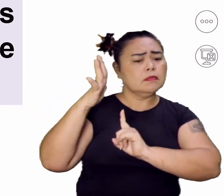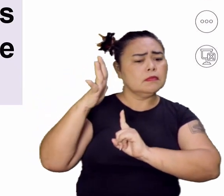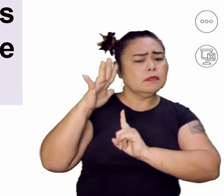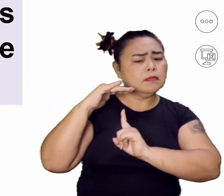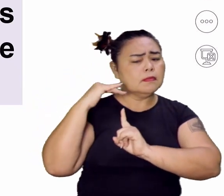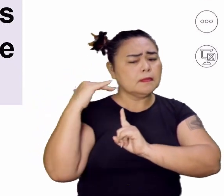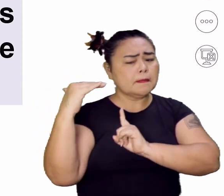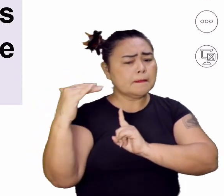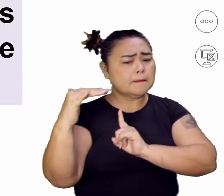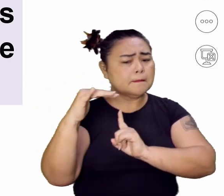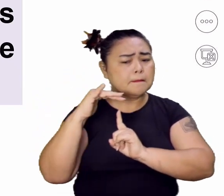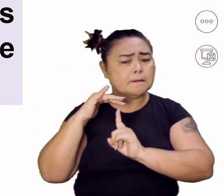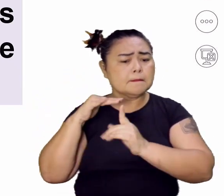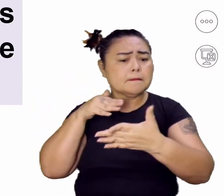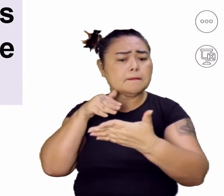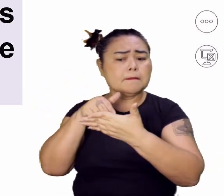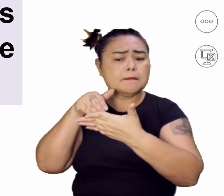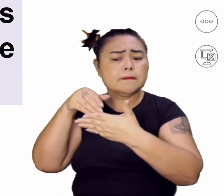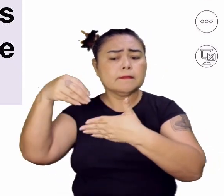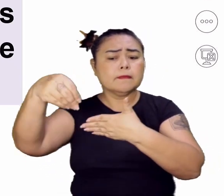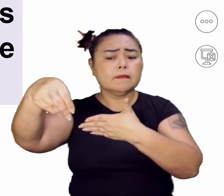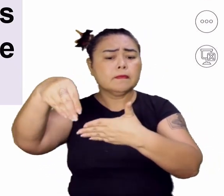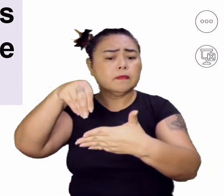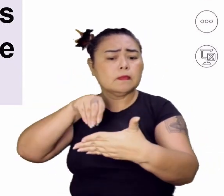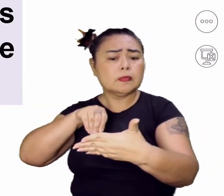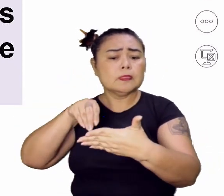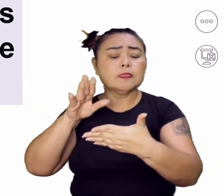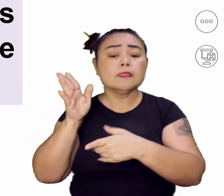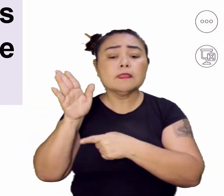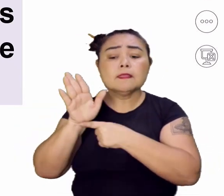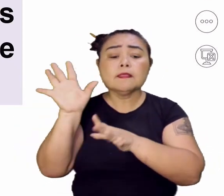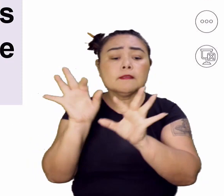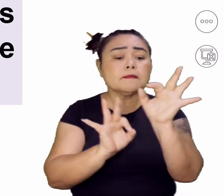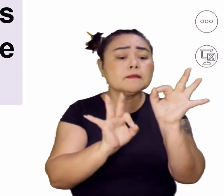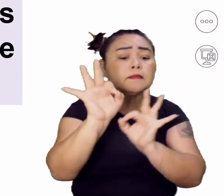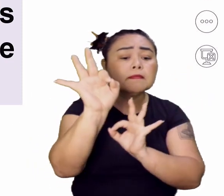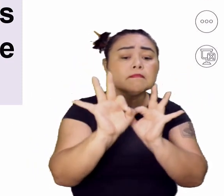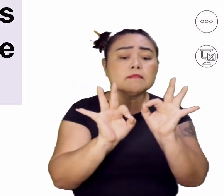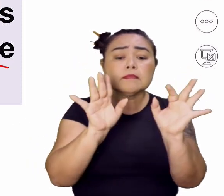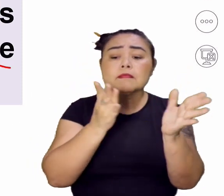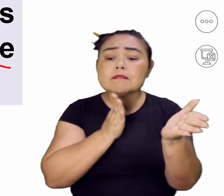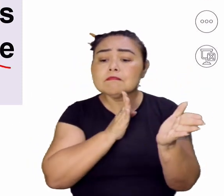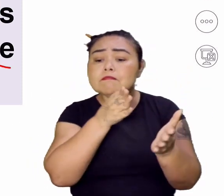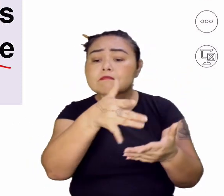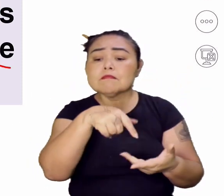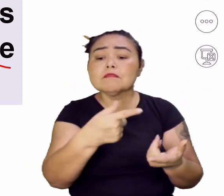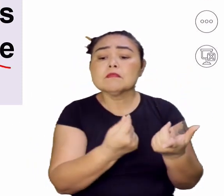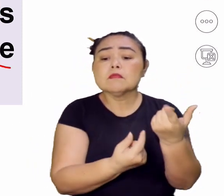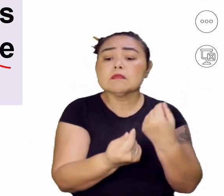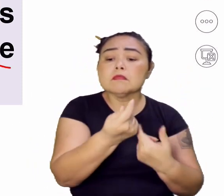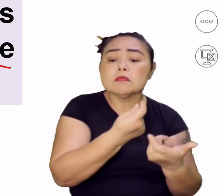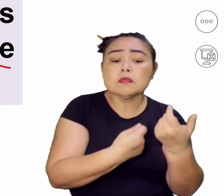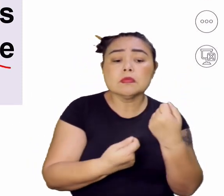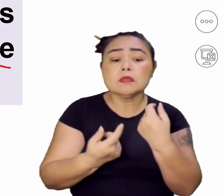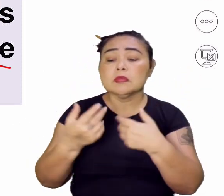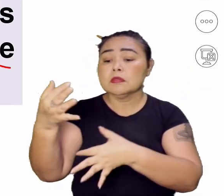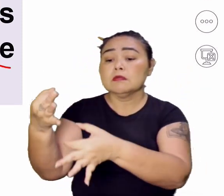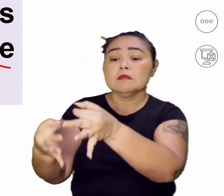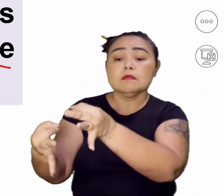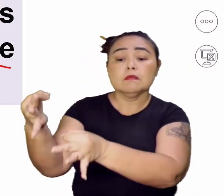superficial nos limites territoriais e ajudou a organizar as questões administrativas e